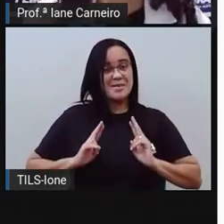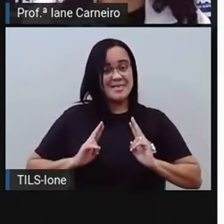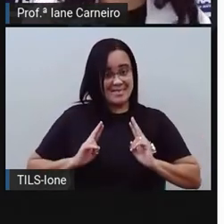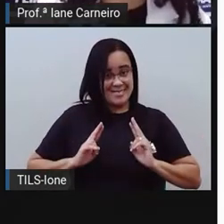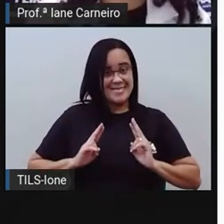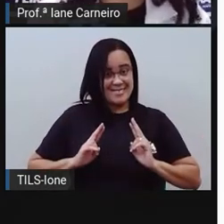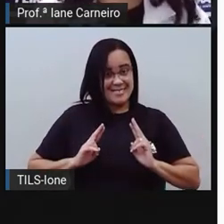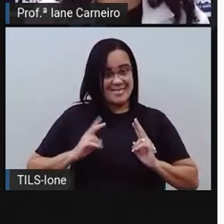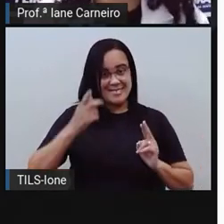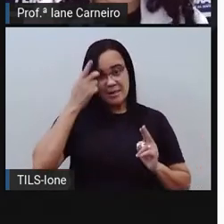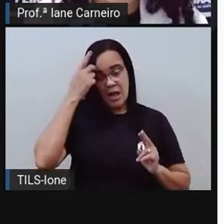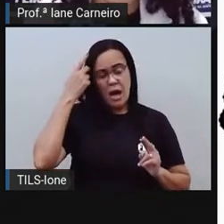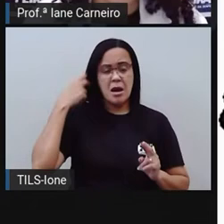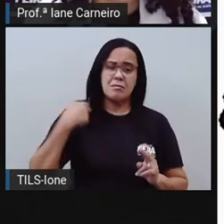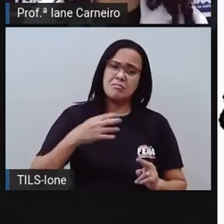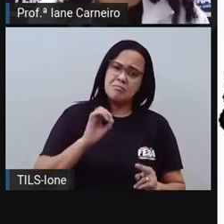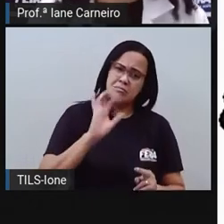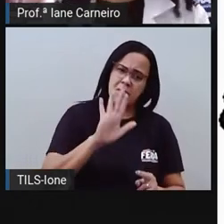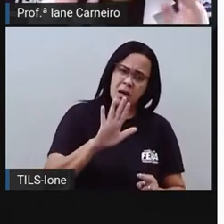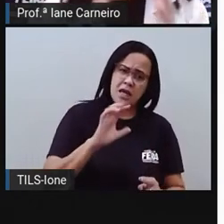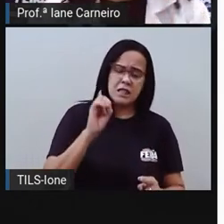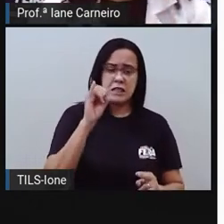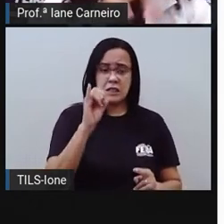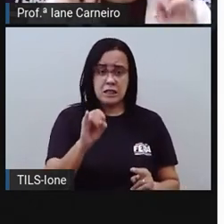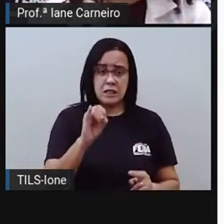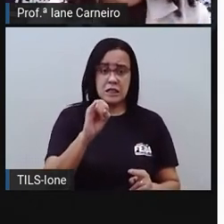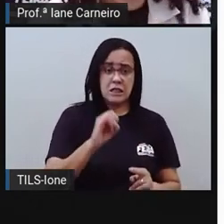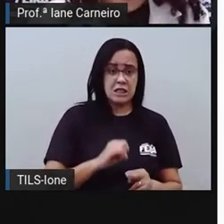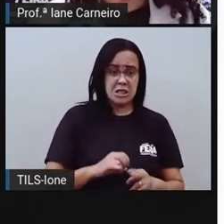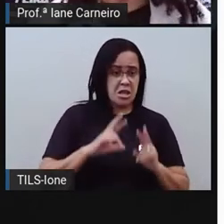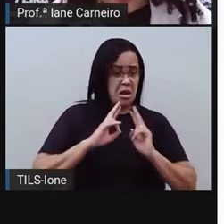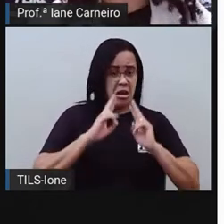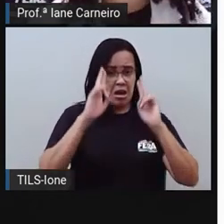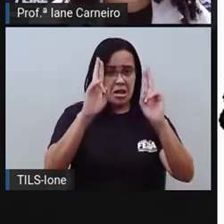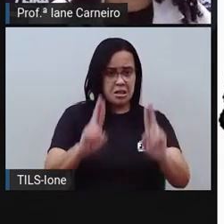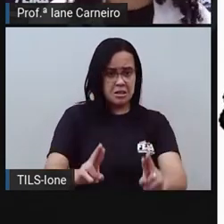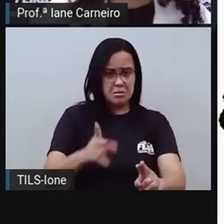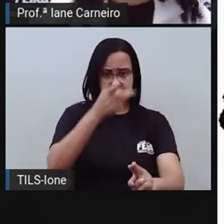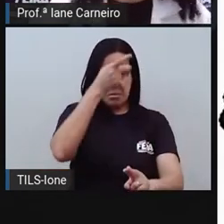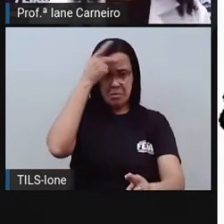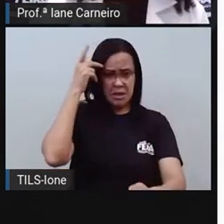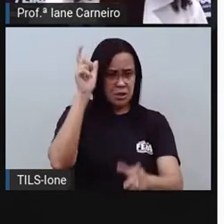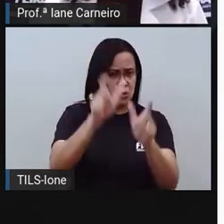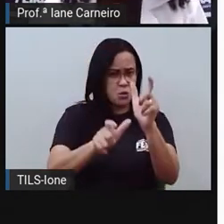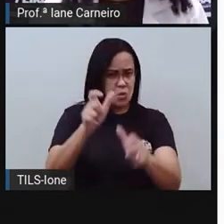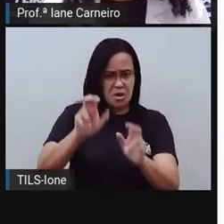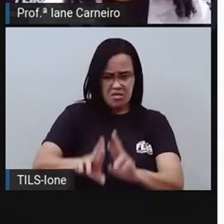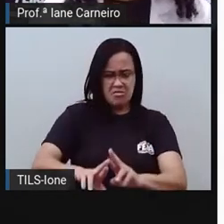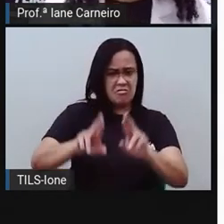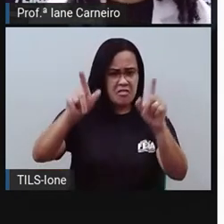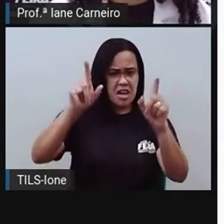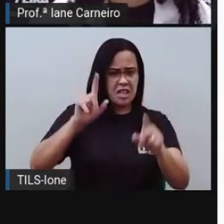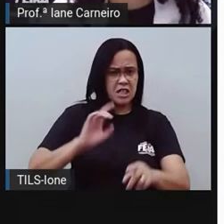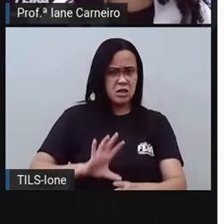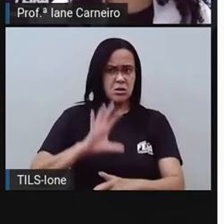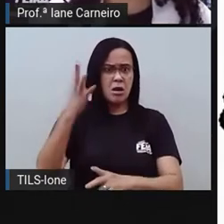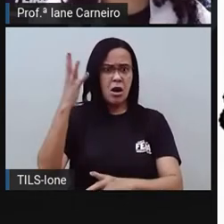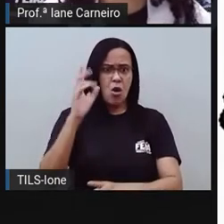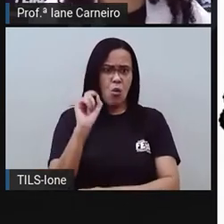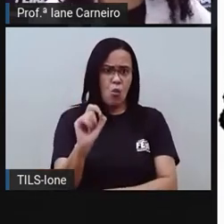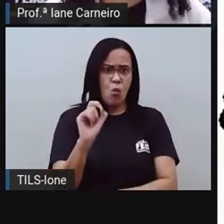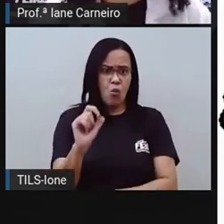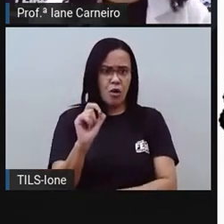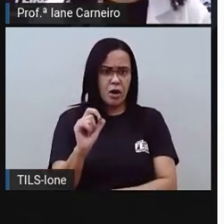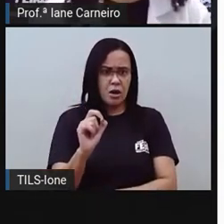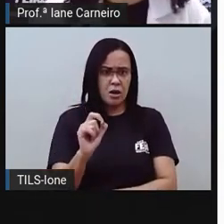quando não respeitamos as diferenças? Porque, ó, deixa eu contar uma coisa para vocês, gente. É muito triste isso, viu? Mas existem